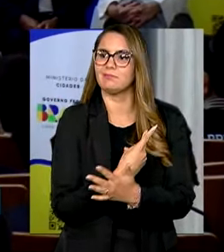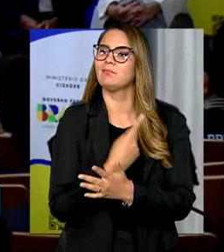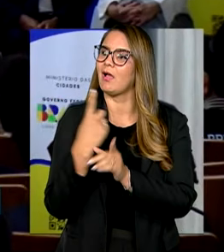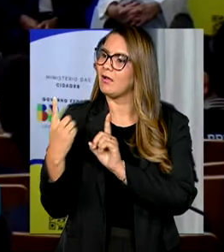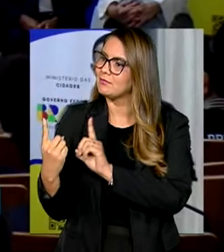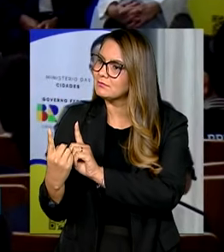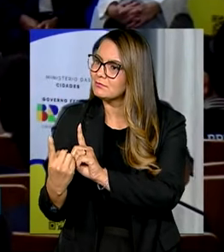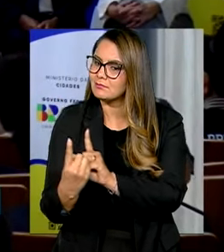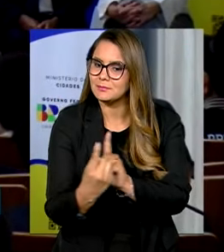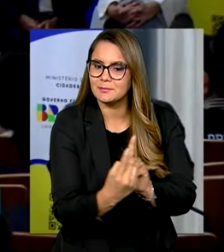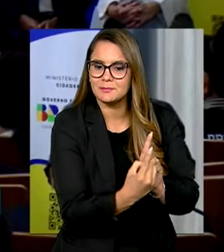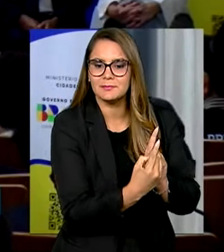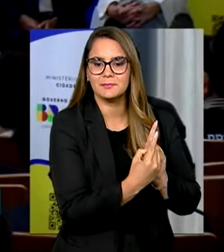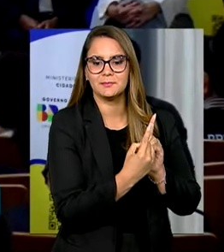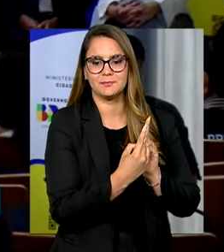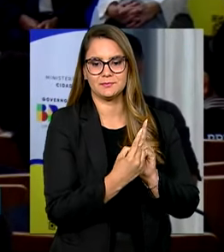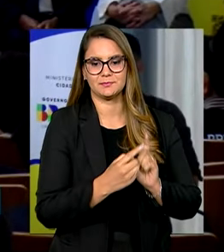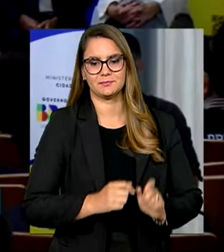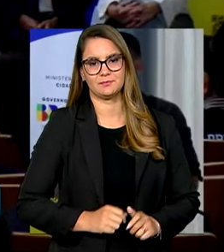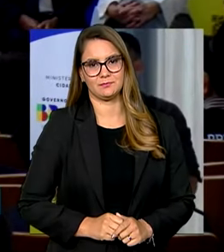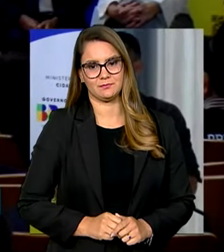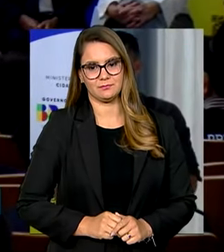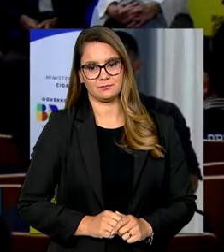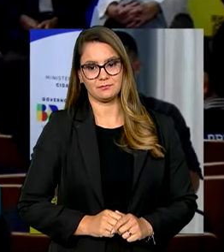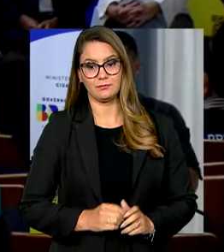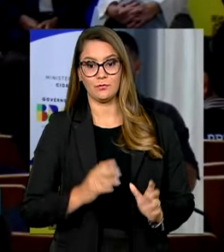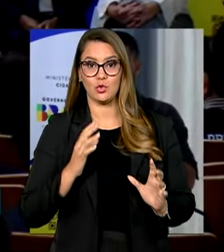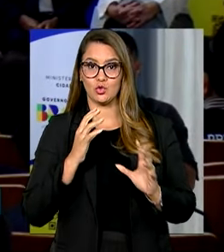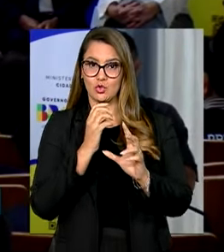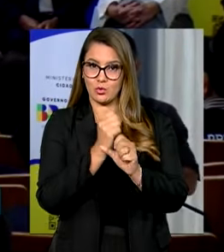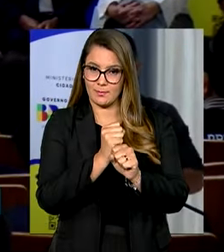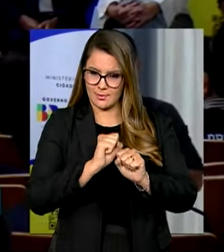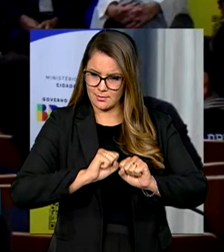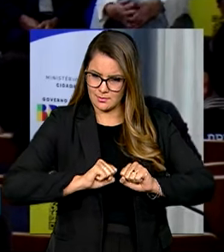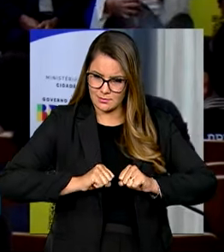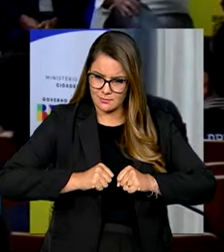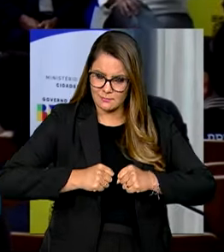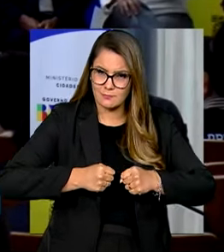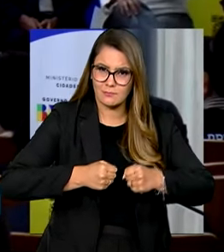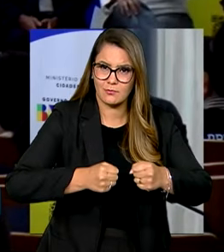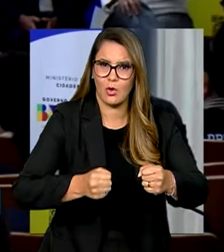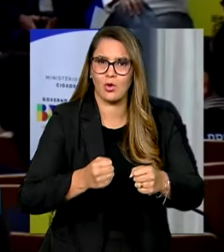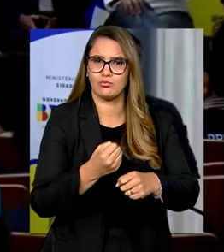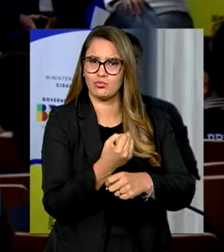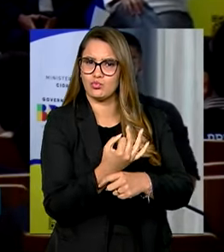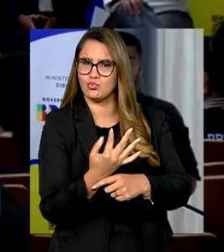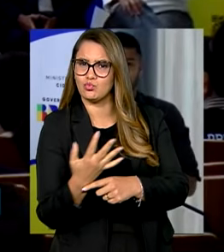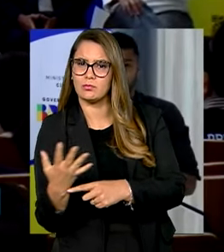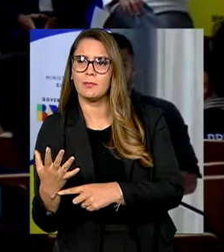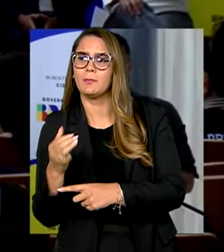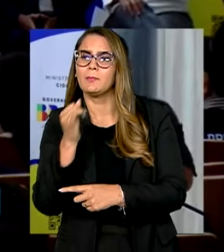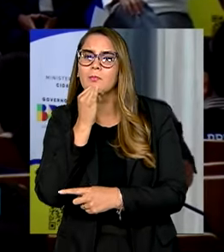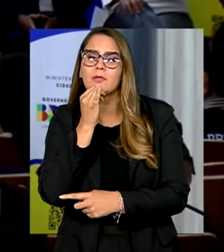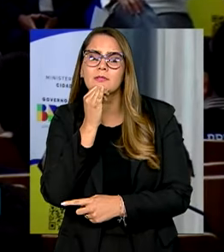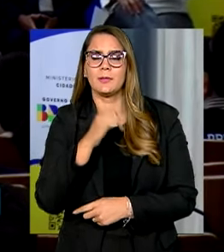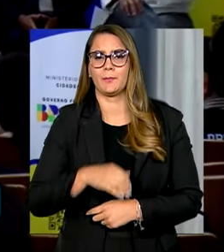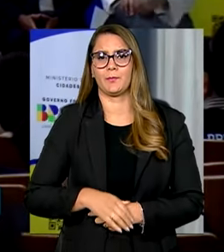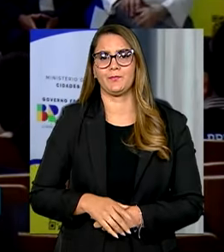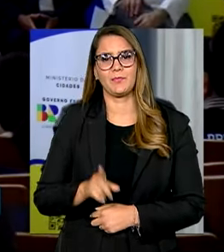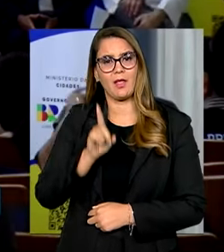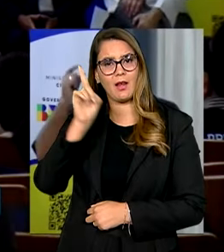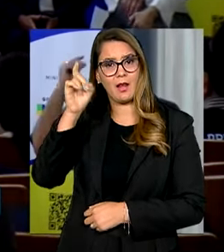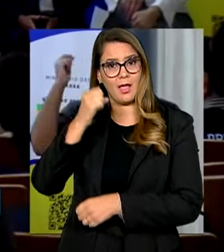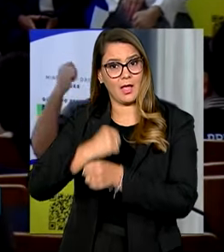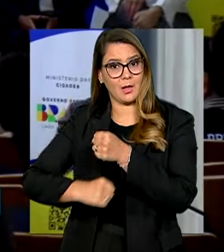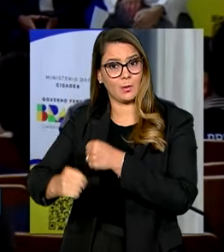pessoas. Que somando esses esforços, se números, como por exemplo, vou citar para vocês, lá no